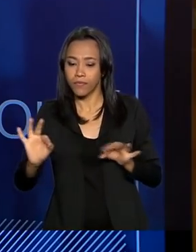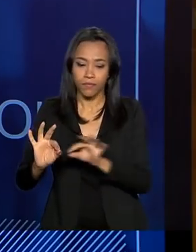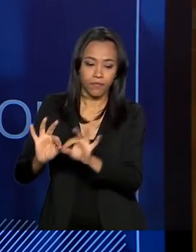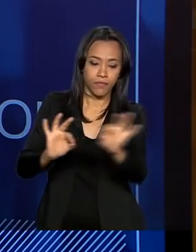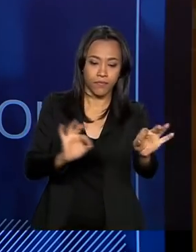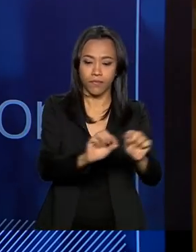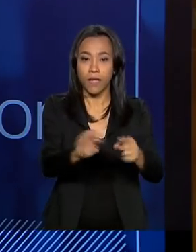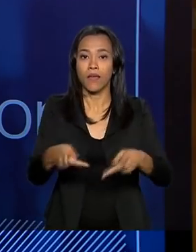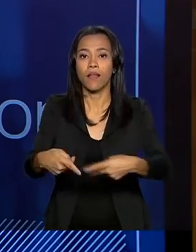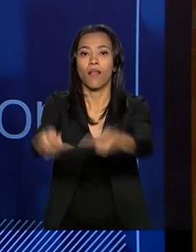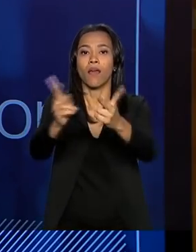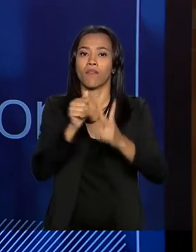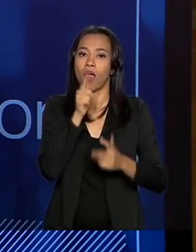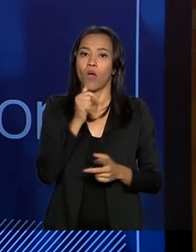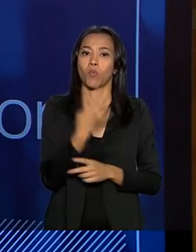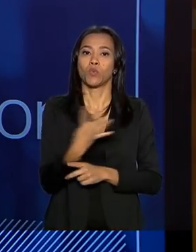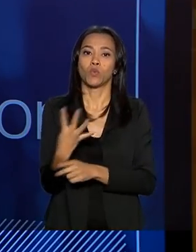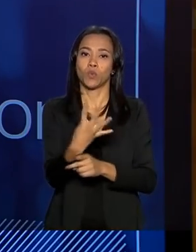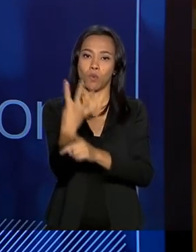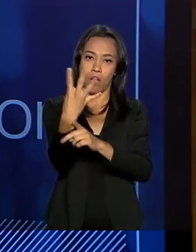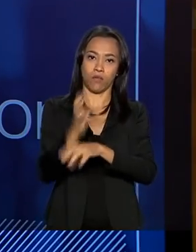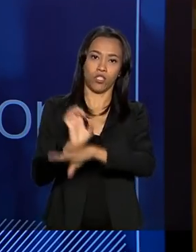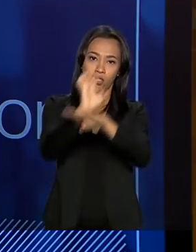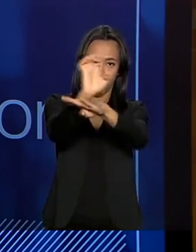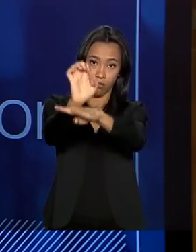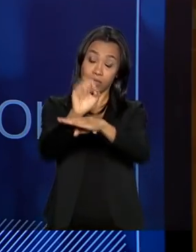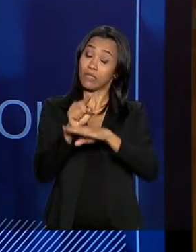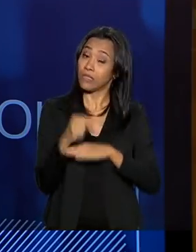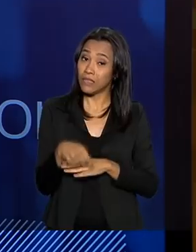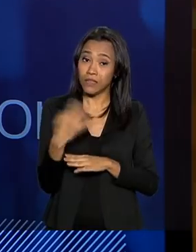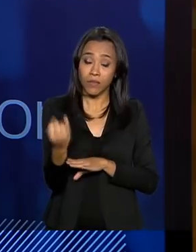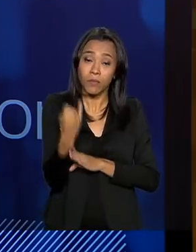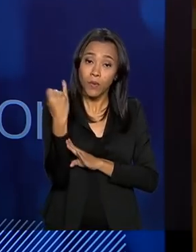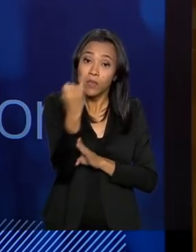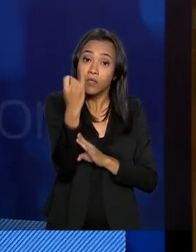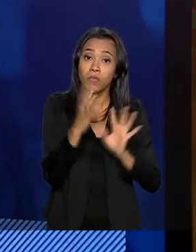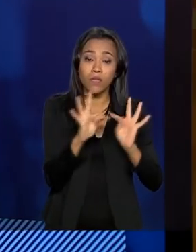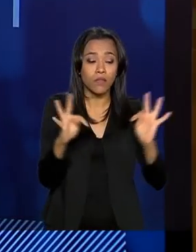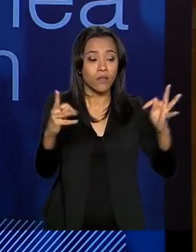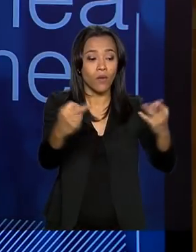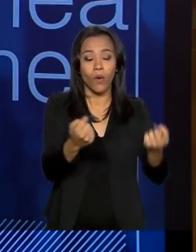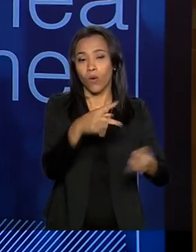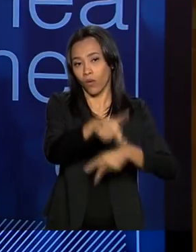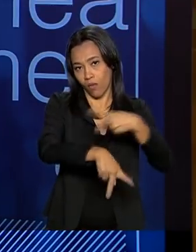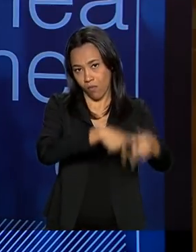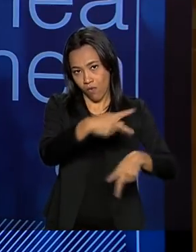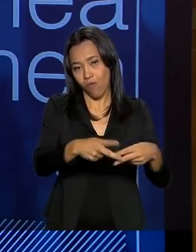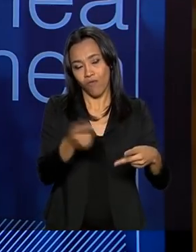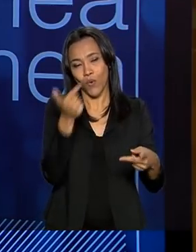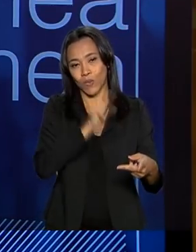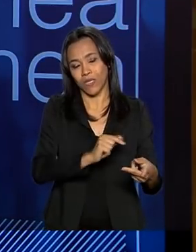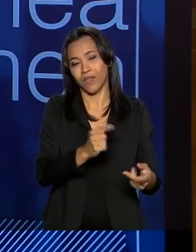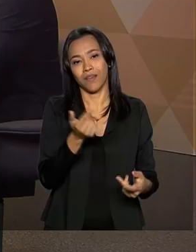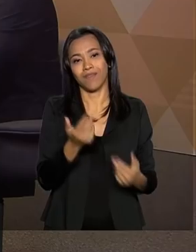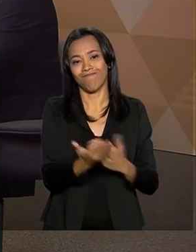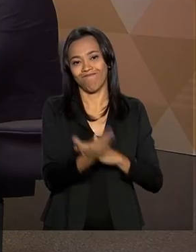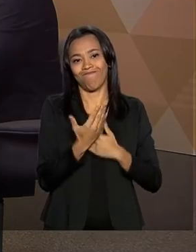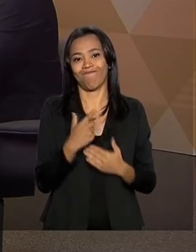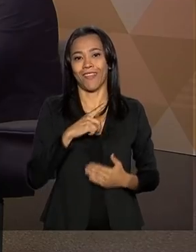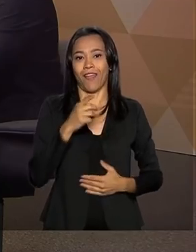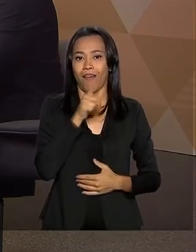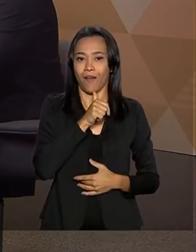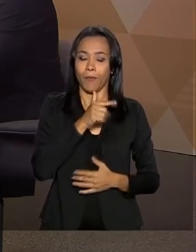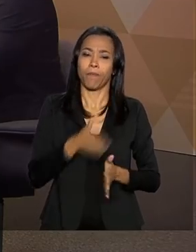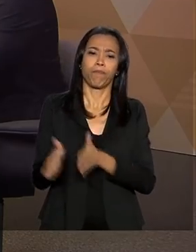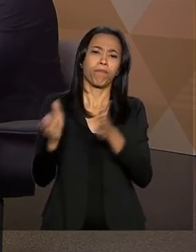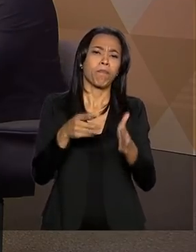que levam a água para o interior dos quatro estados, que são essenciais para que toda a população possa ser atendida. E, em paralelo